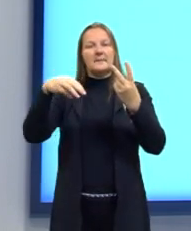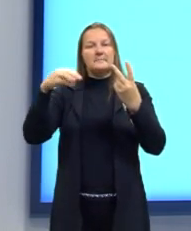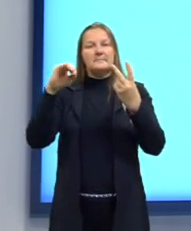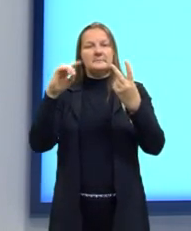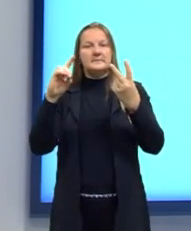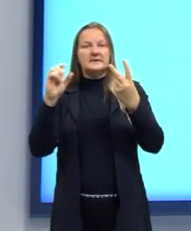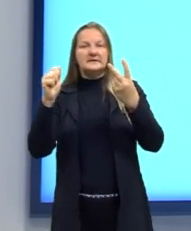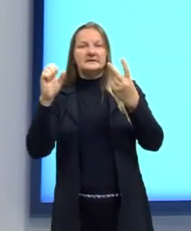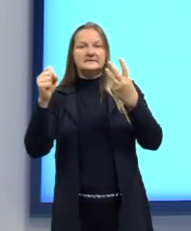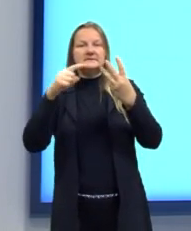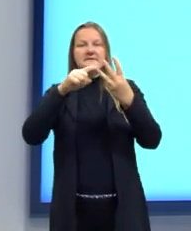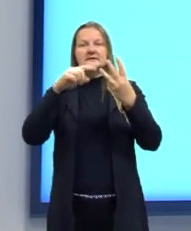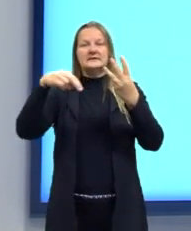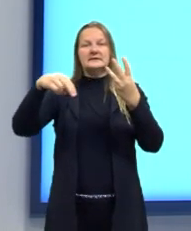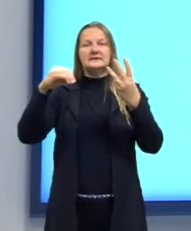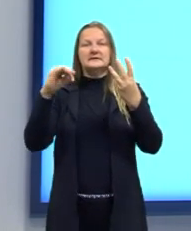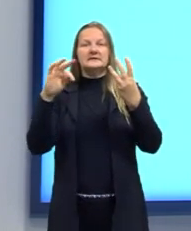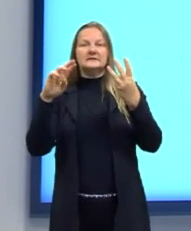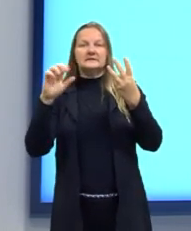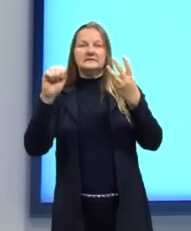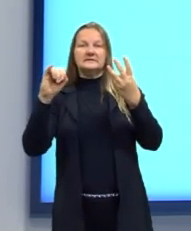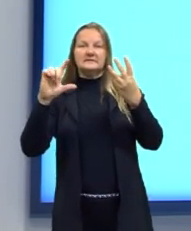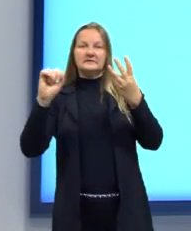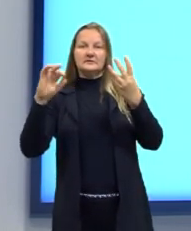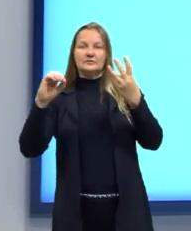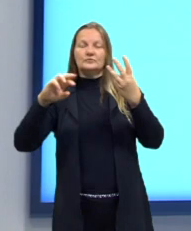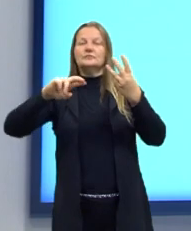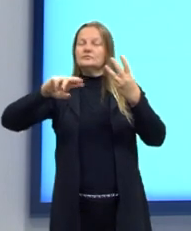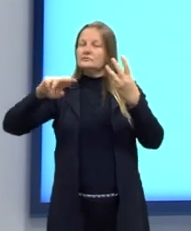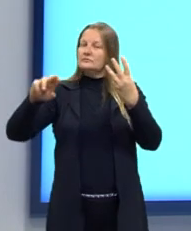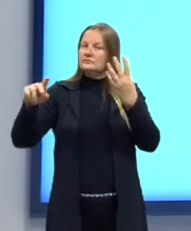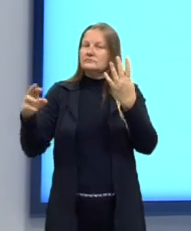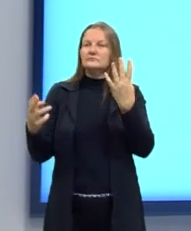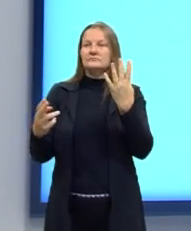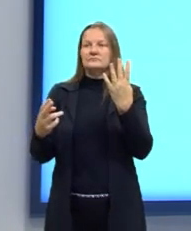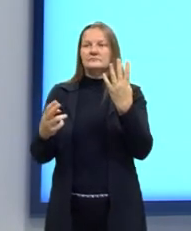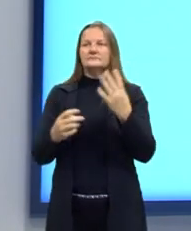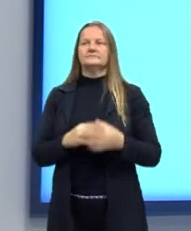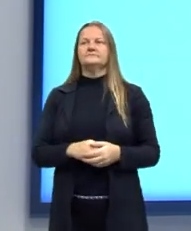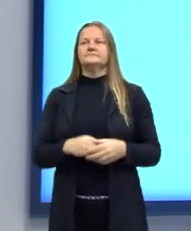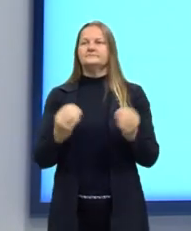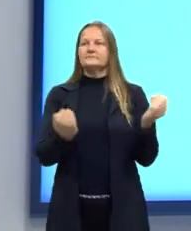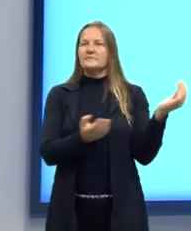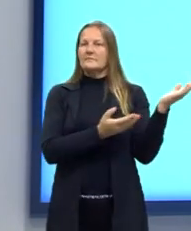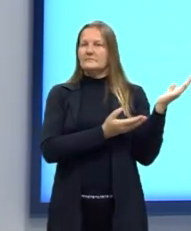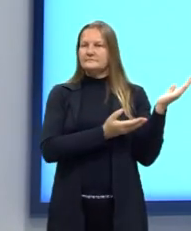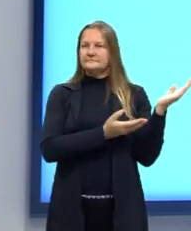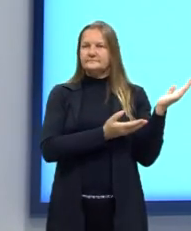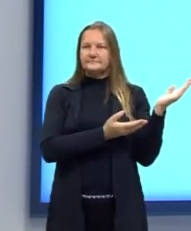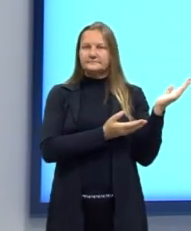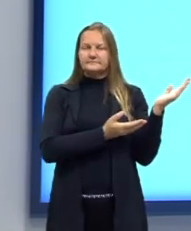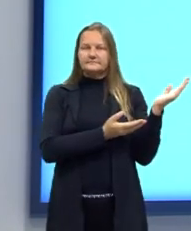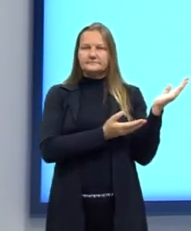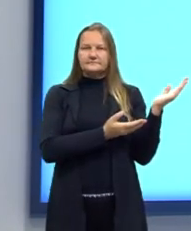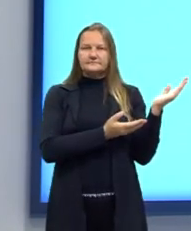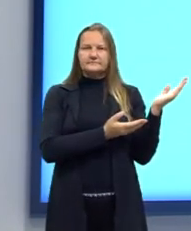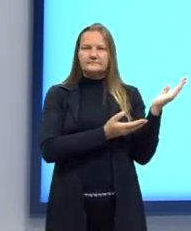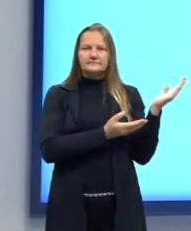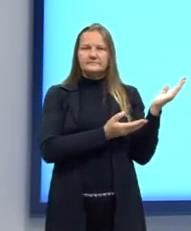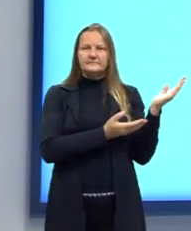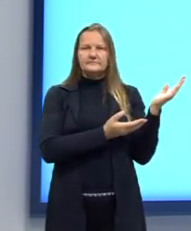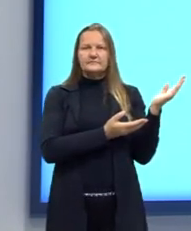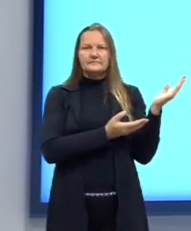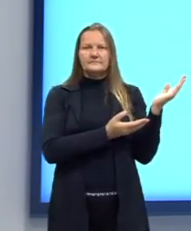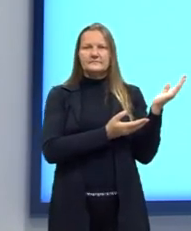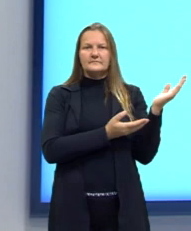as nitrilas ou os nitrocompostos. As aminas são o grupo funcional